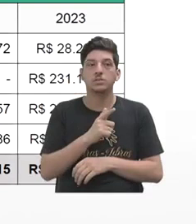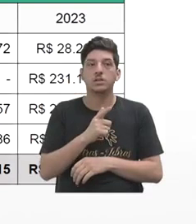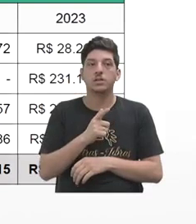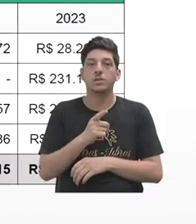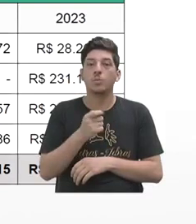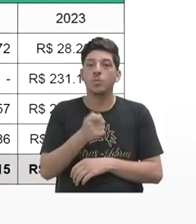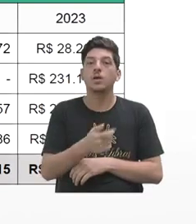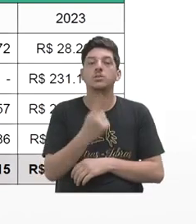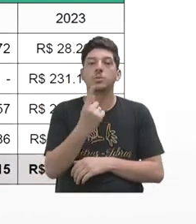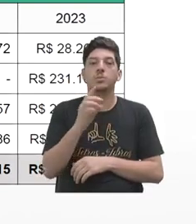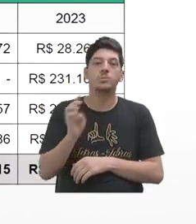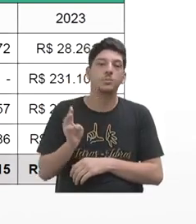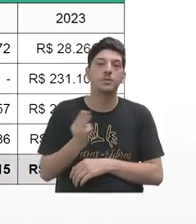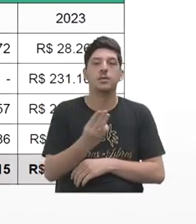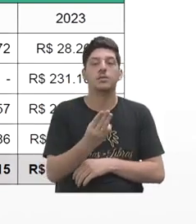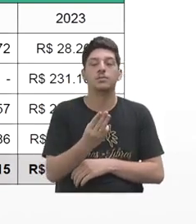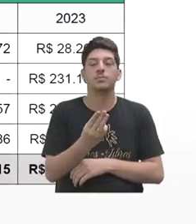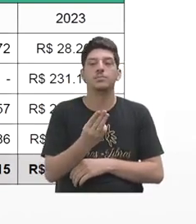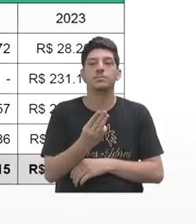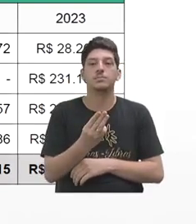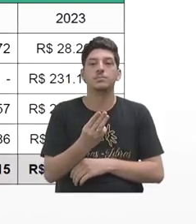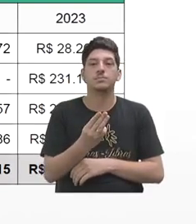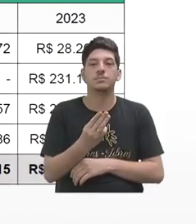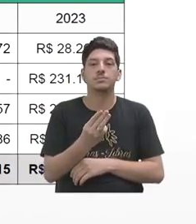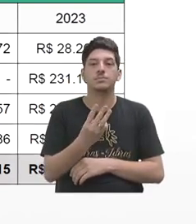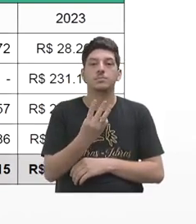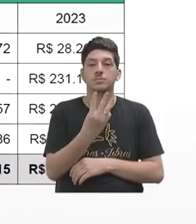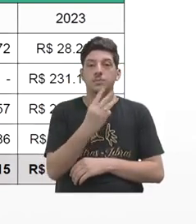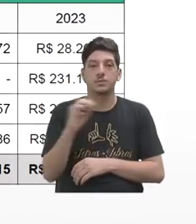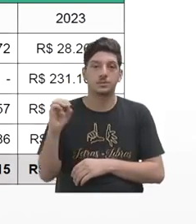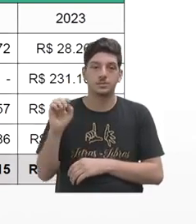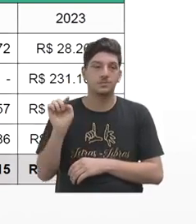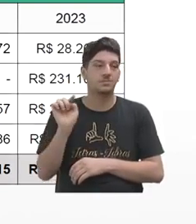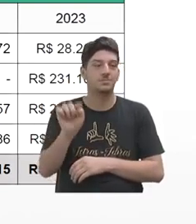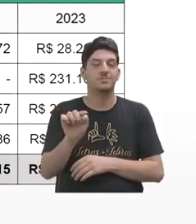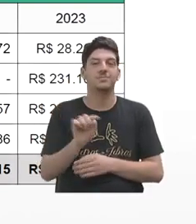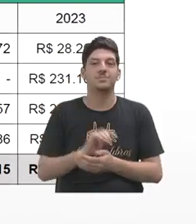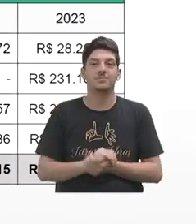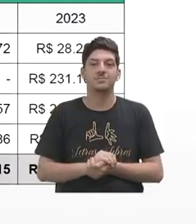1 milhão e... 1 milhão e 300, mais ou menos aí.